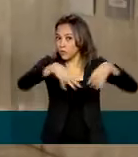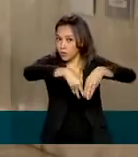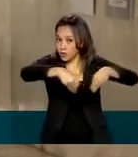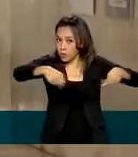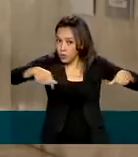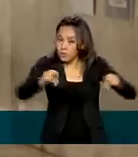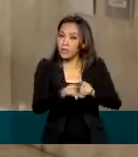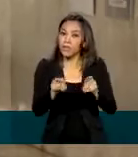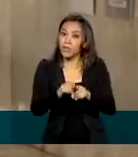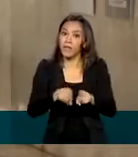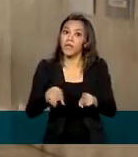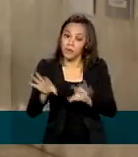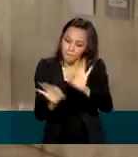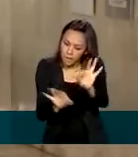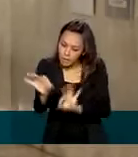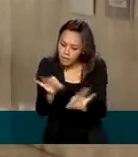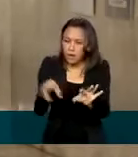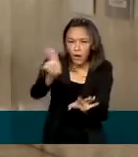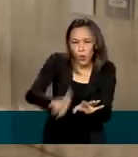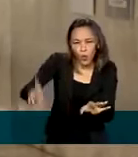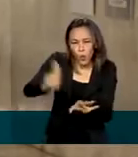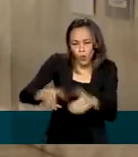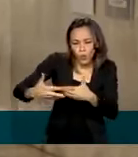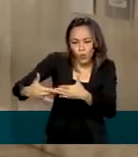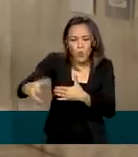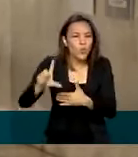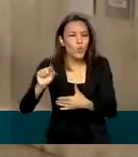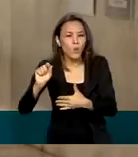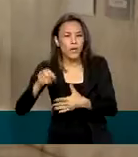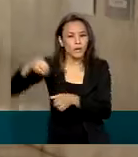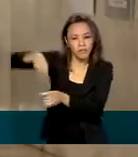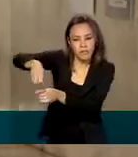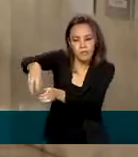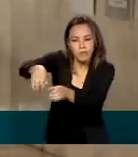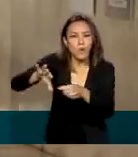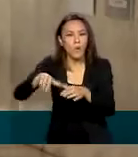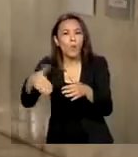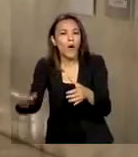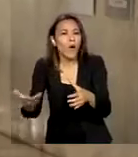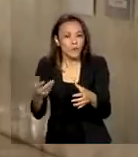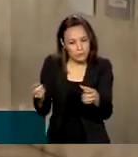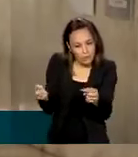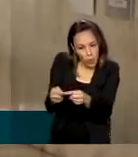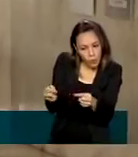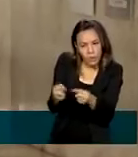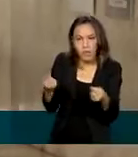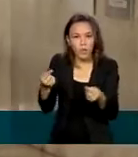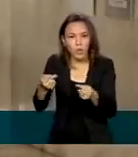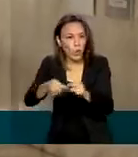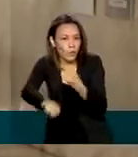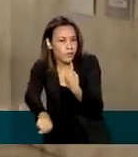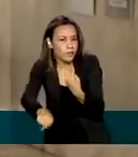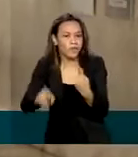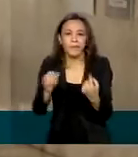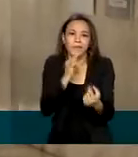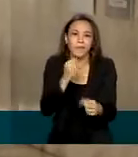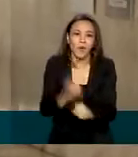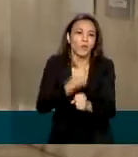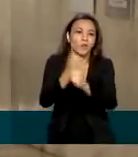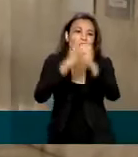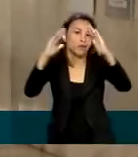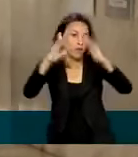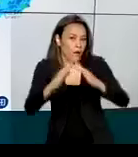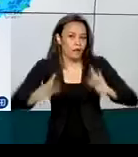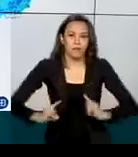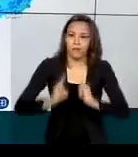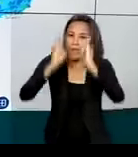uso da terra é importante para saber o que pode ser plantado e até quais são os solos mais adequados para a construção de casas, prédios ou